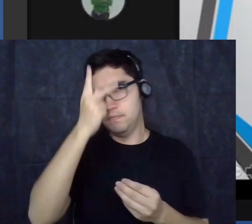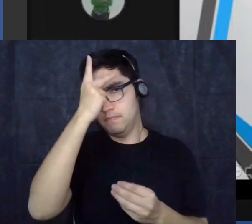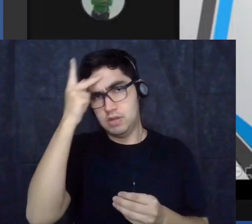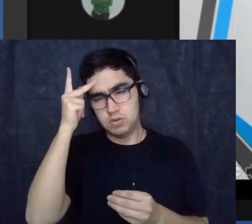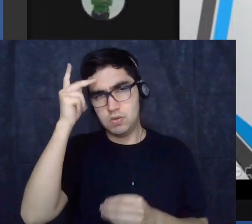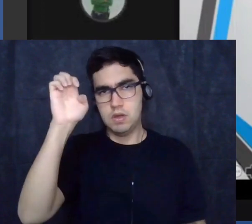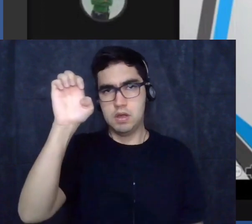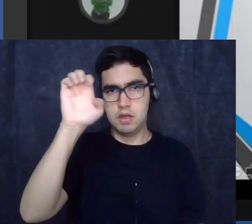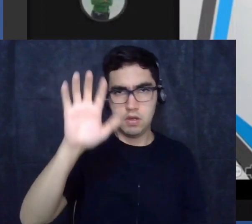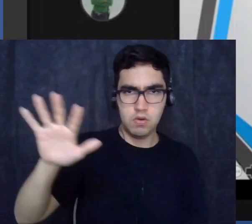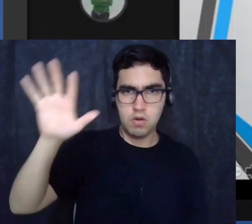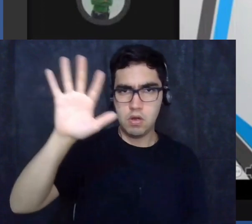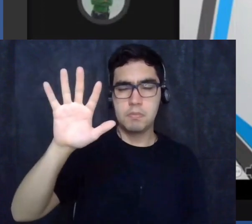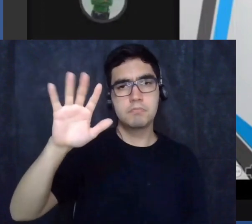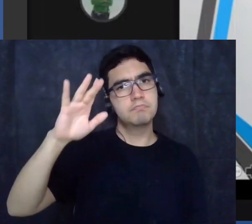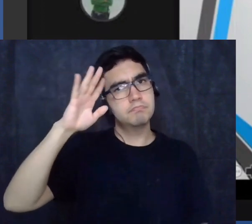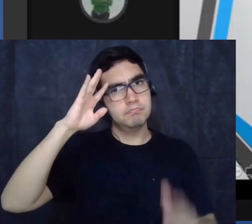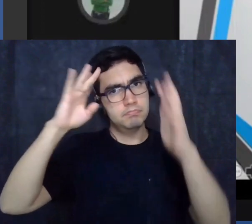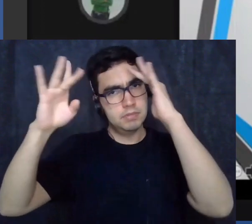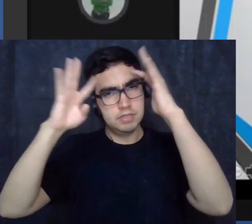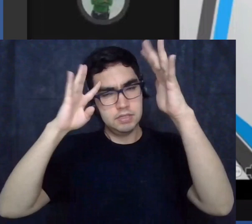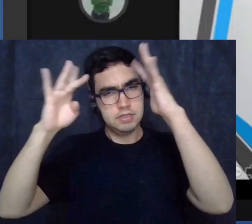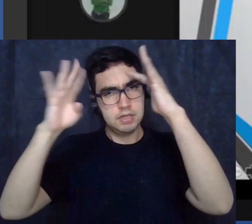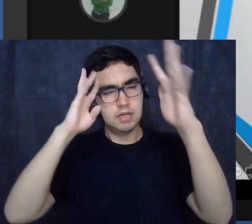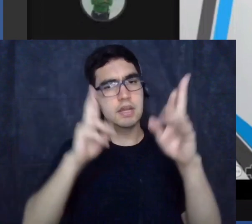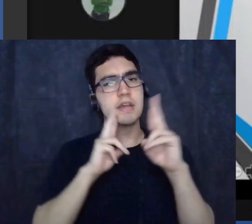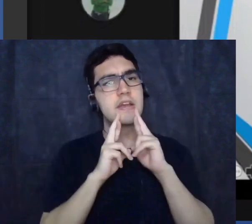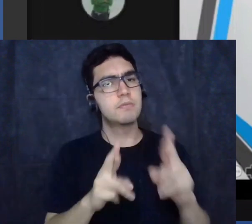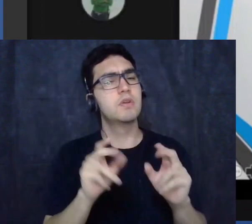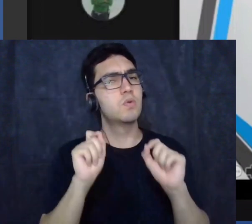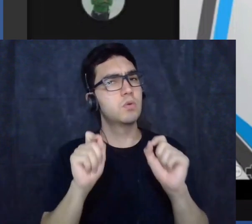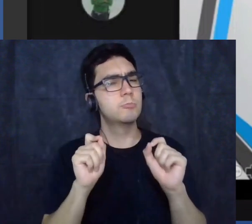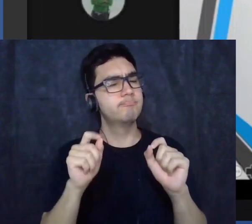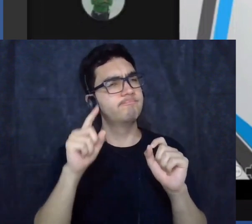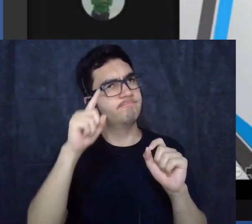a responder a seguinte indagação,